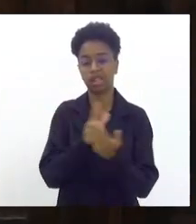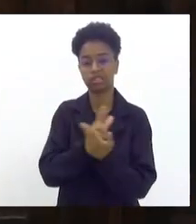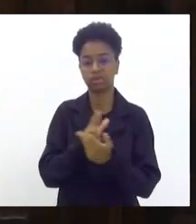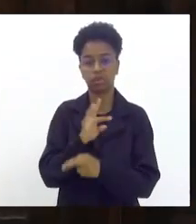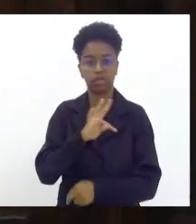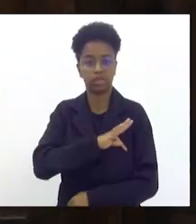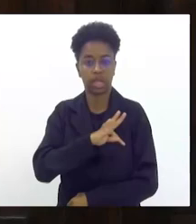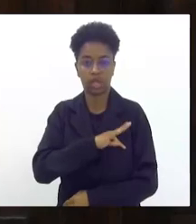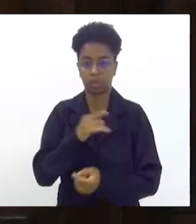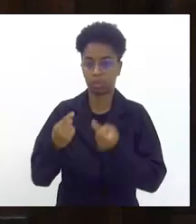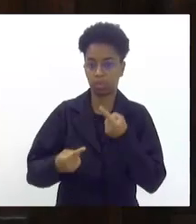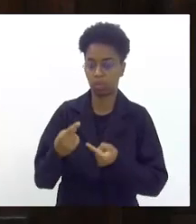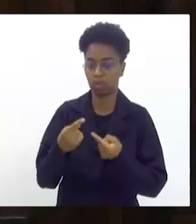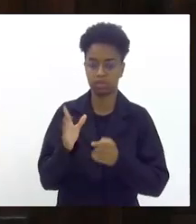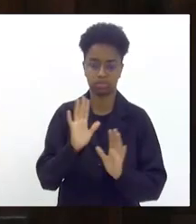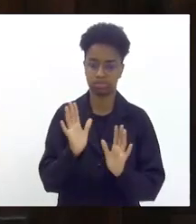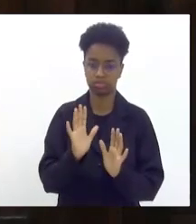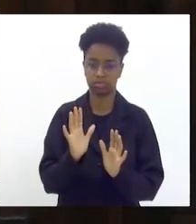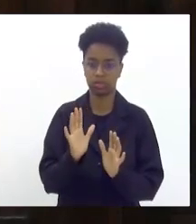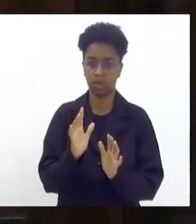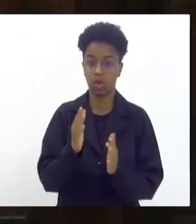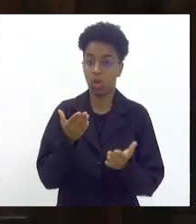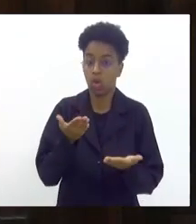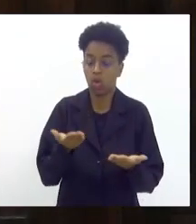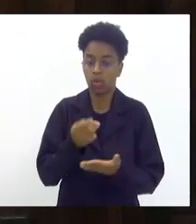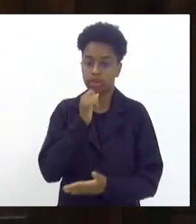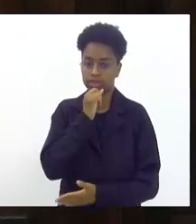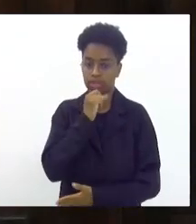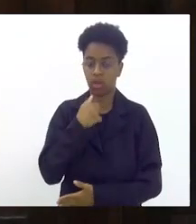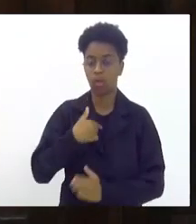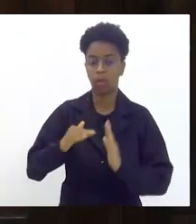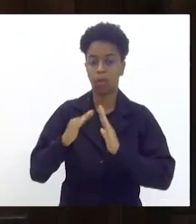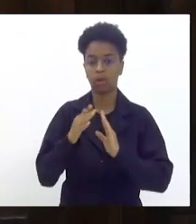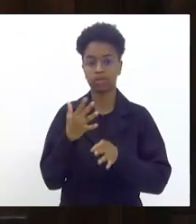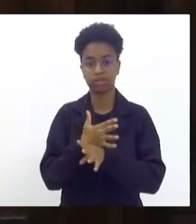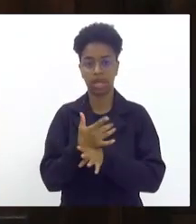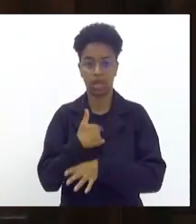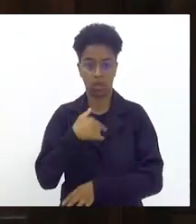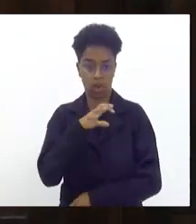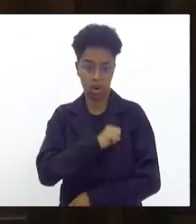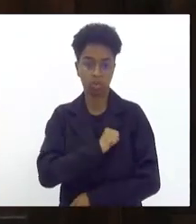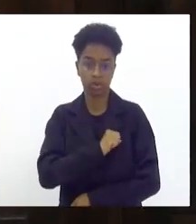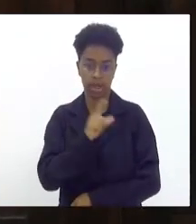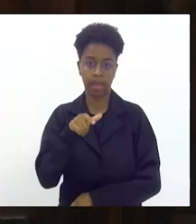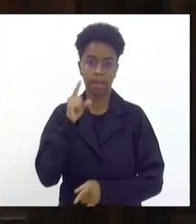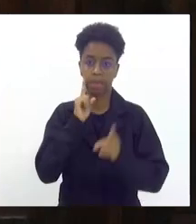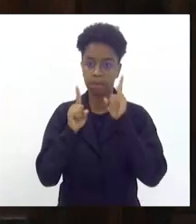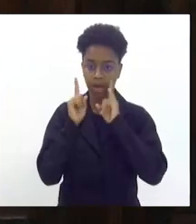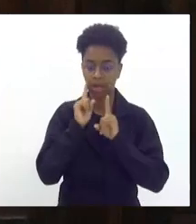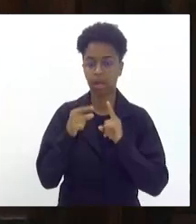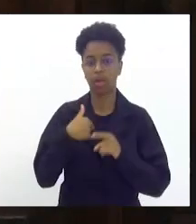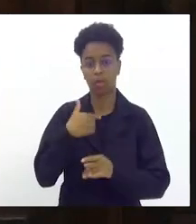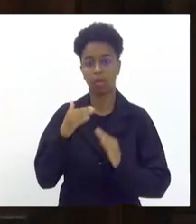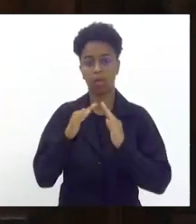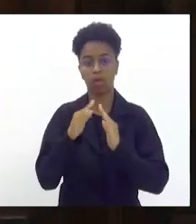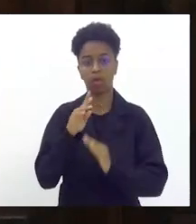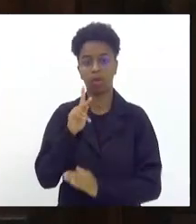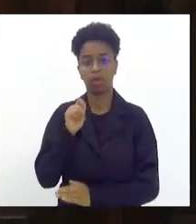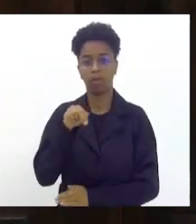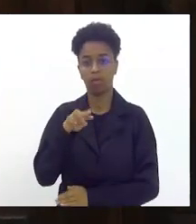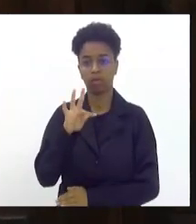política. Eu sou, hoje, por exemplo, morador de uma cidade que eu amo de paixão, que é Maricá, morador lá de Ponta Negra.